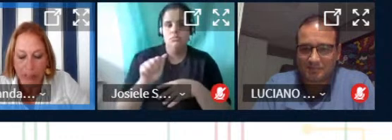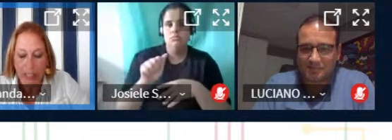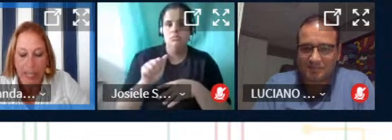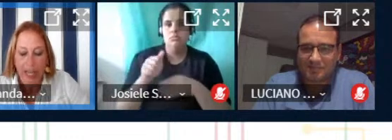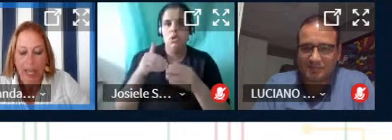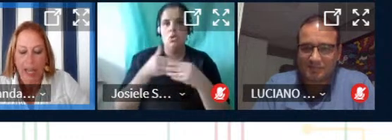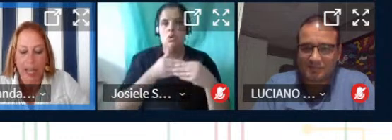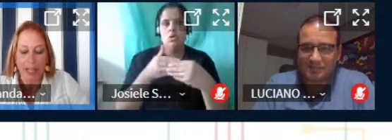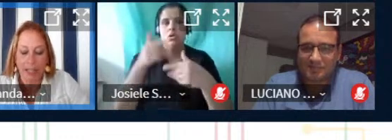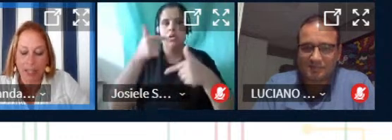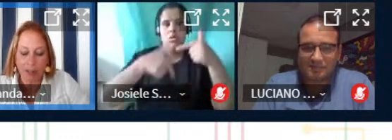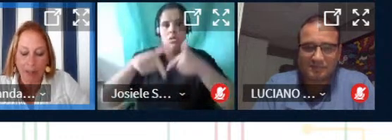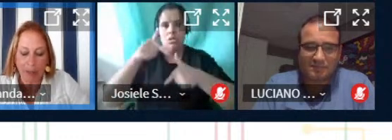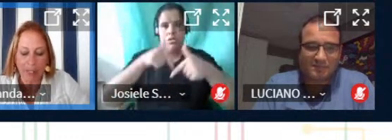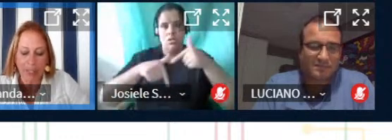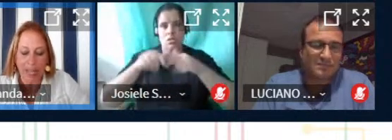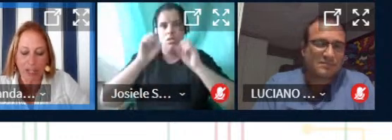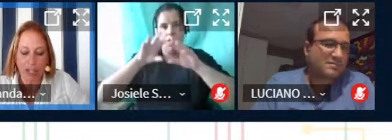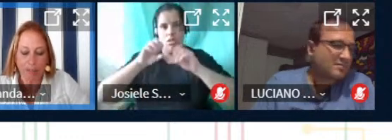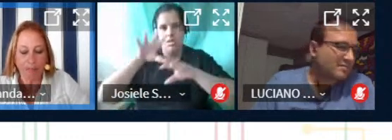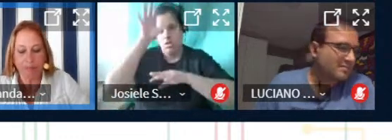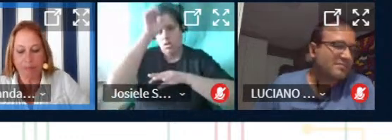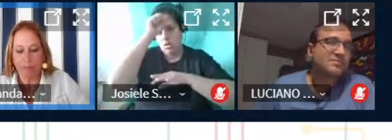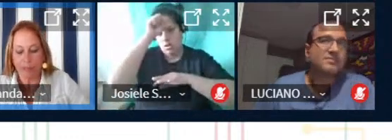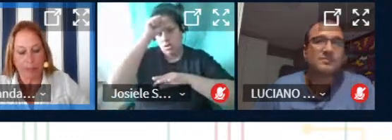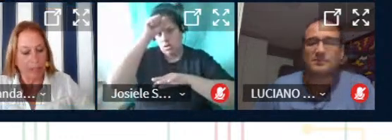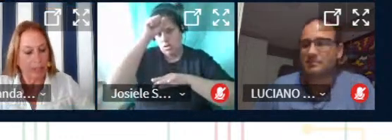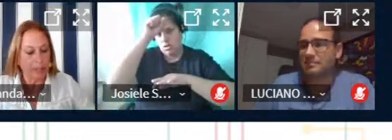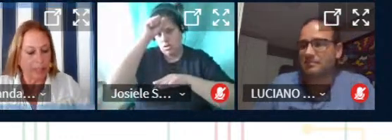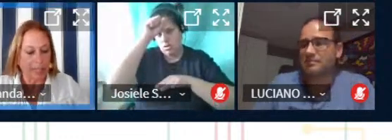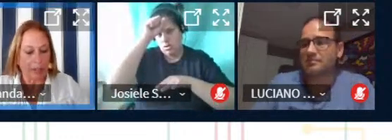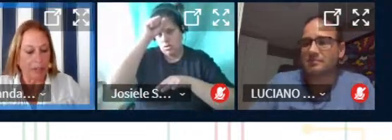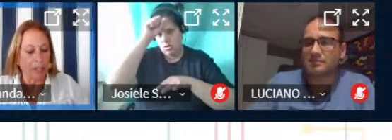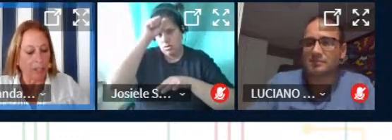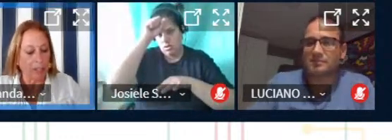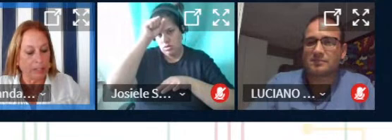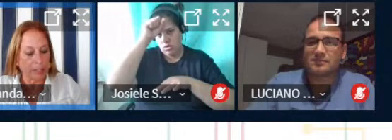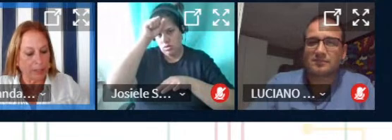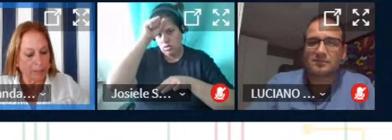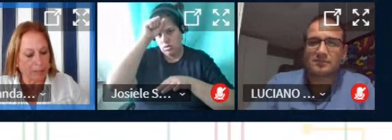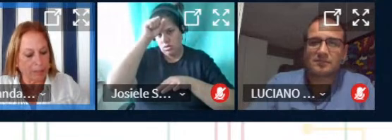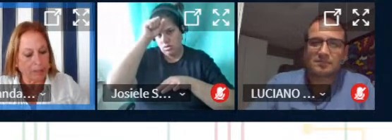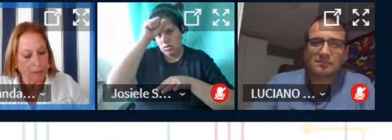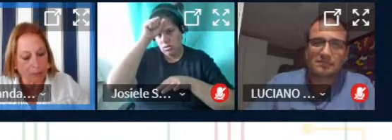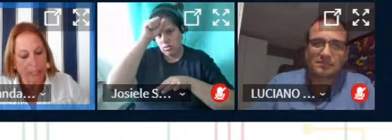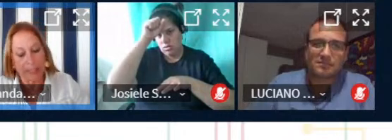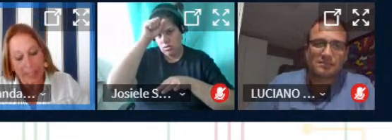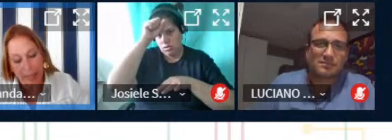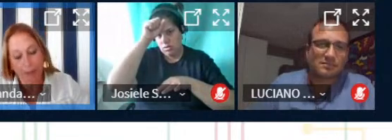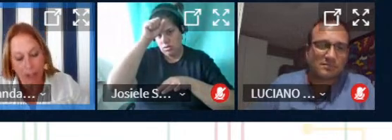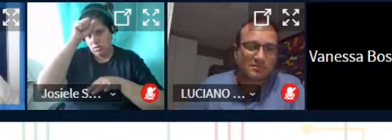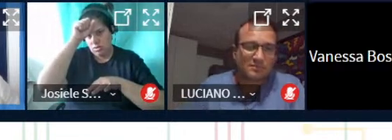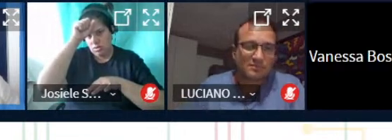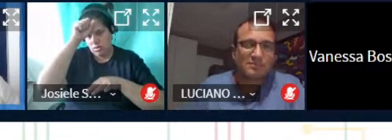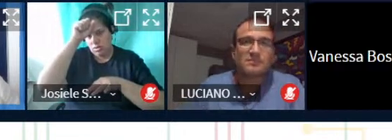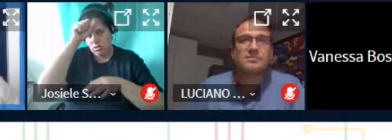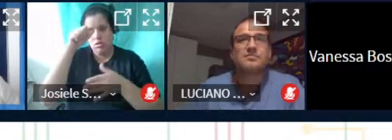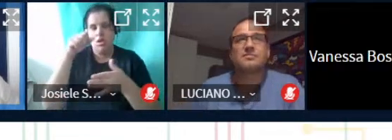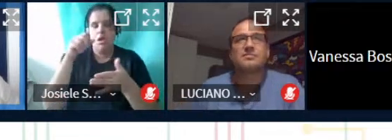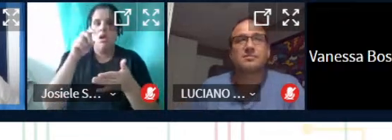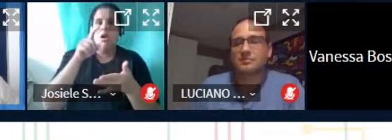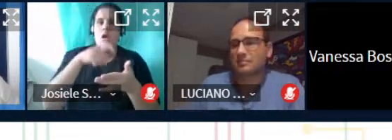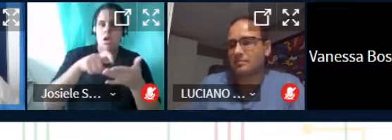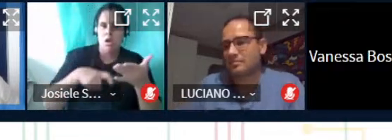trabalho ensino e aprendizagem da gráfica digital